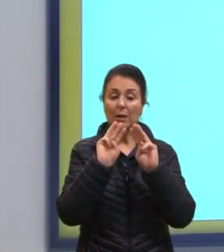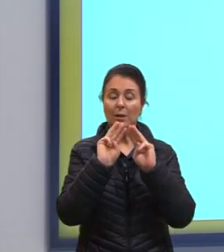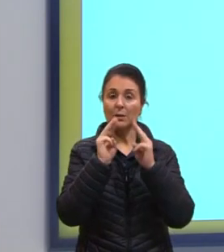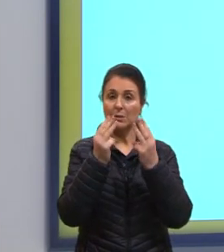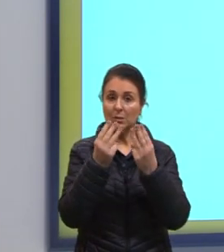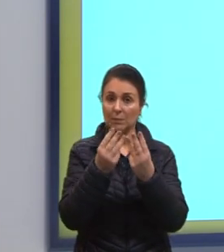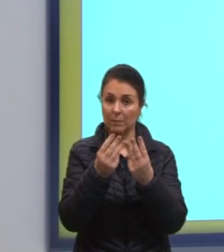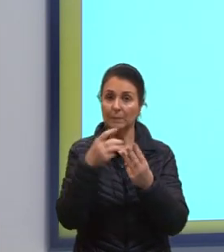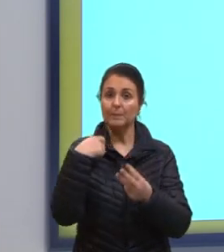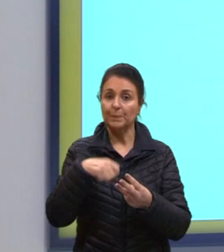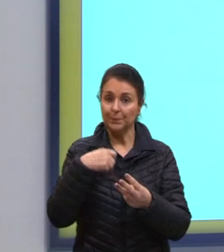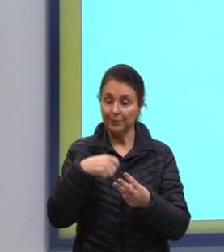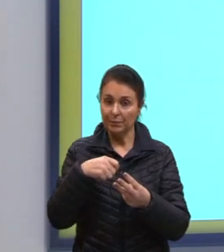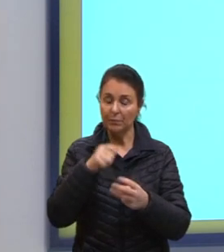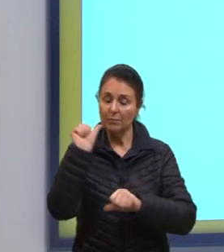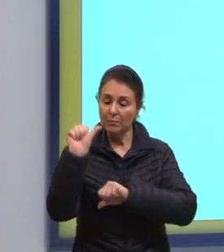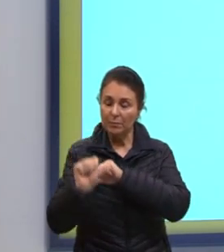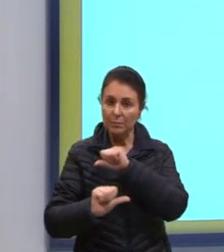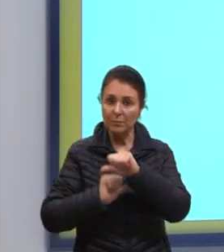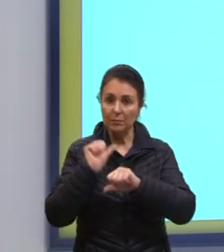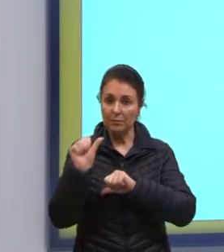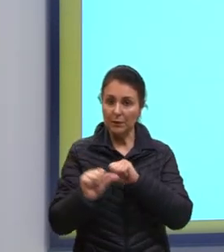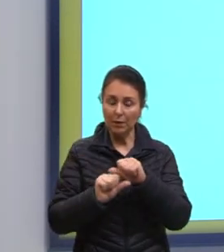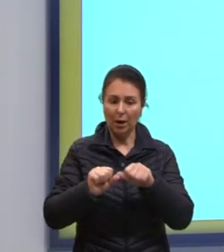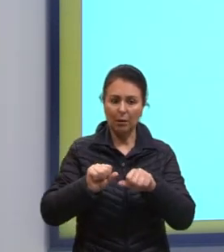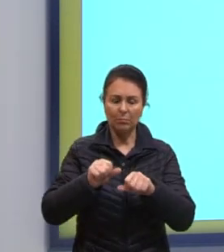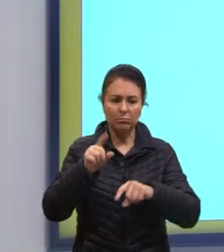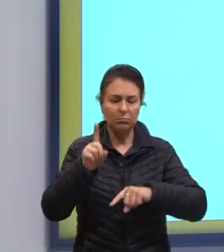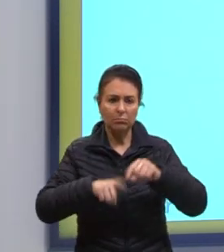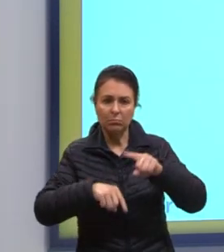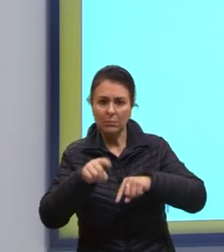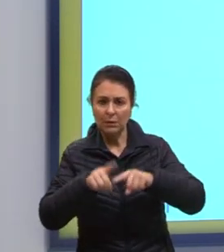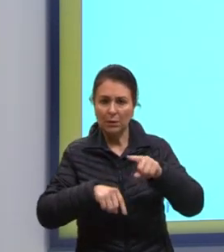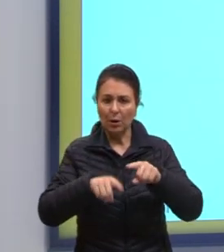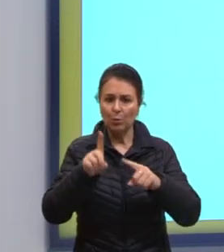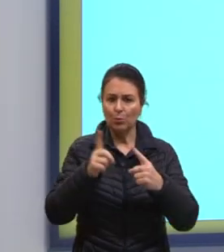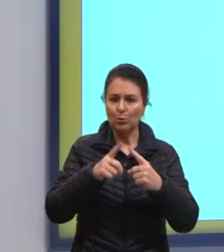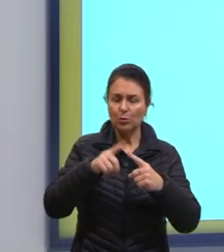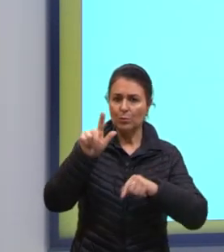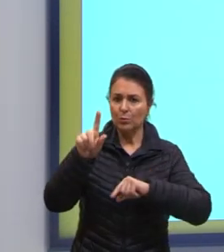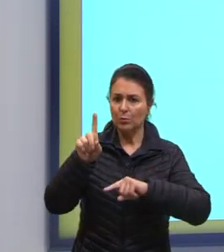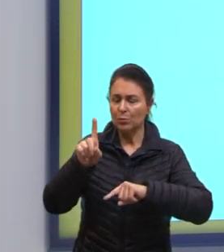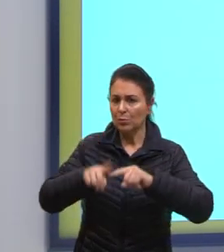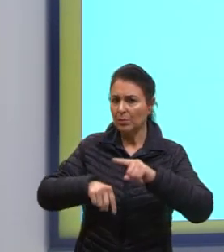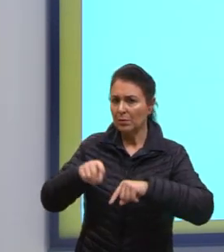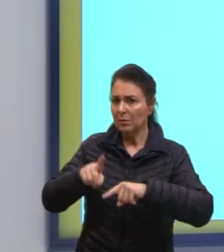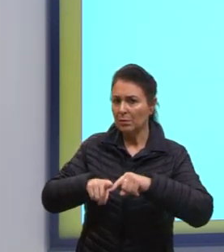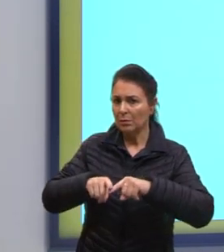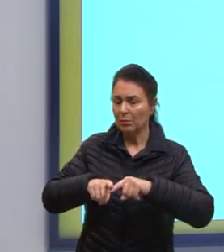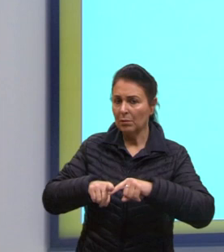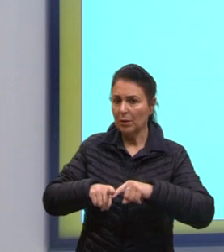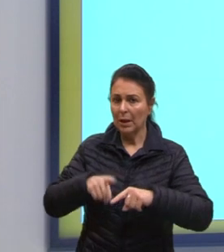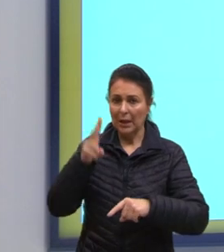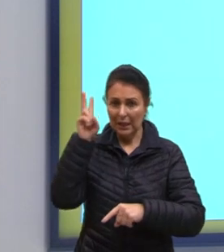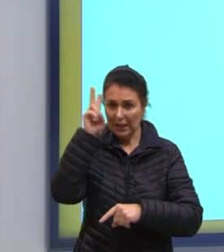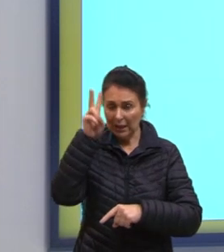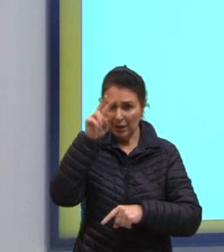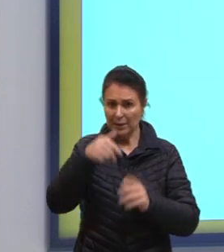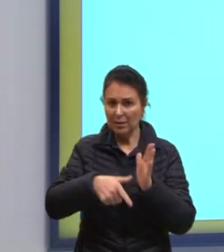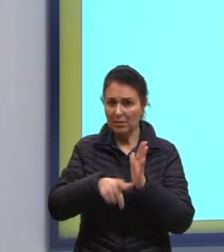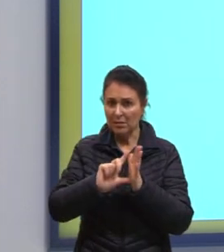necessária para mudar o estado de um material. Então, quando a gente tem aquela mudança de material que apareceu ali antes, a mudança de